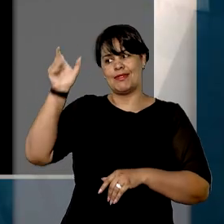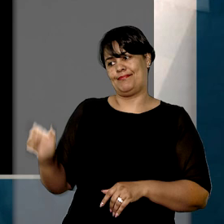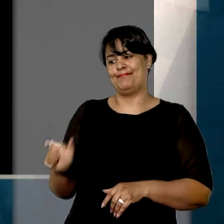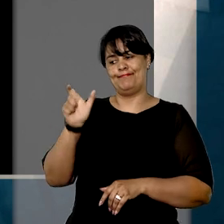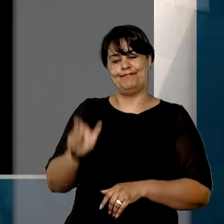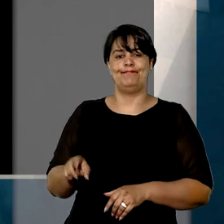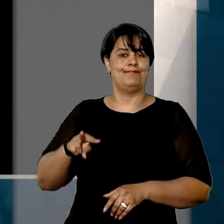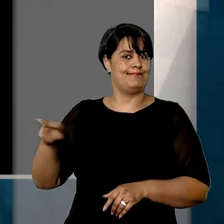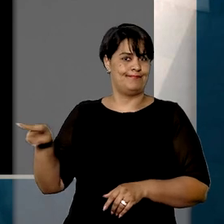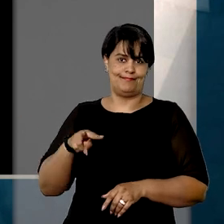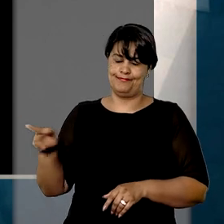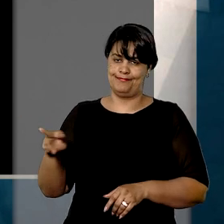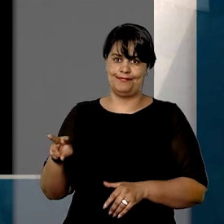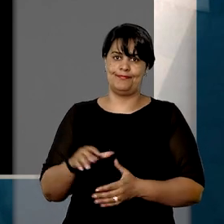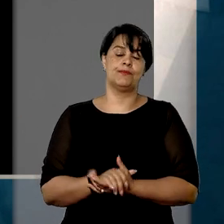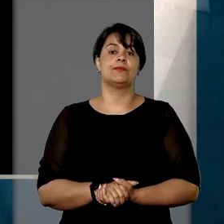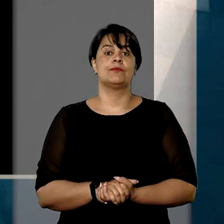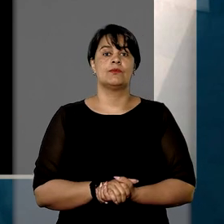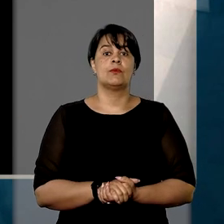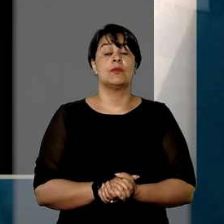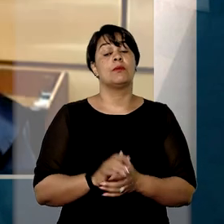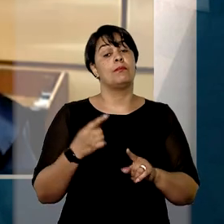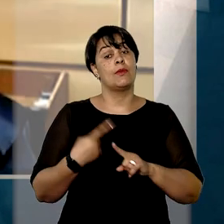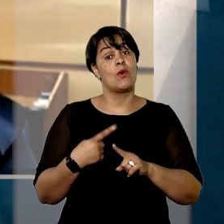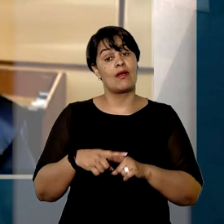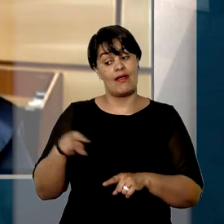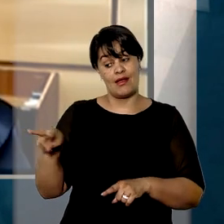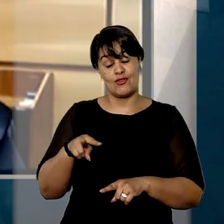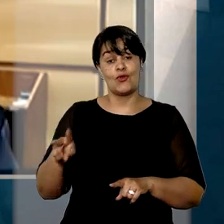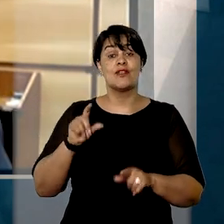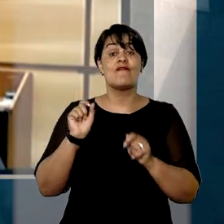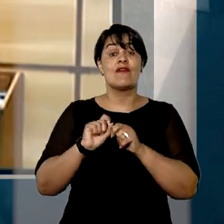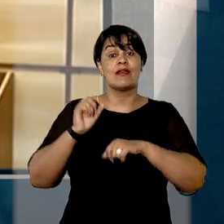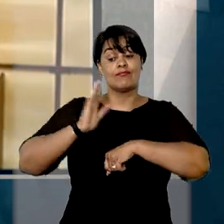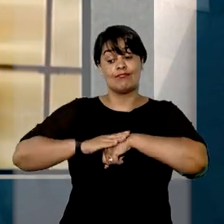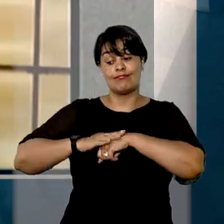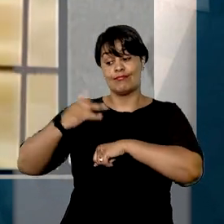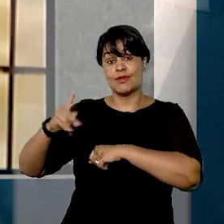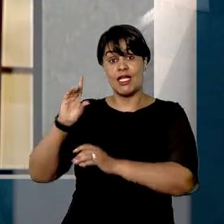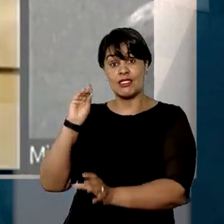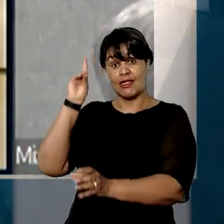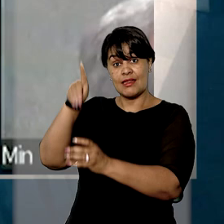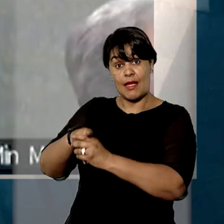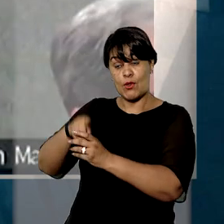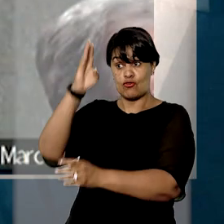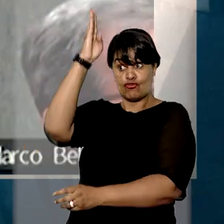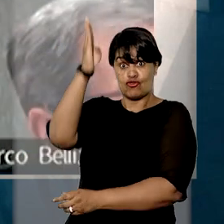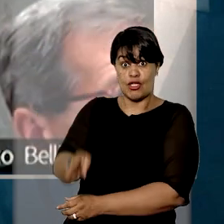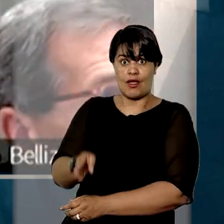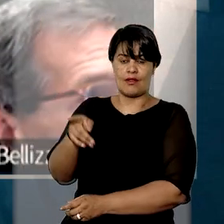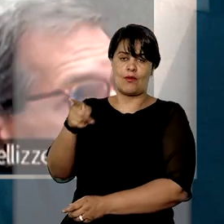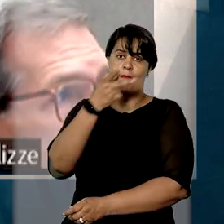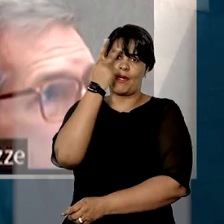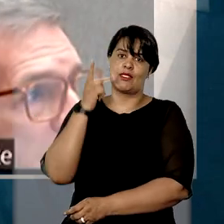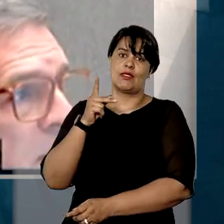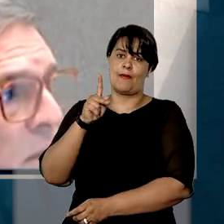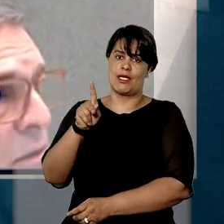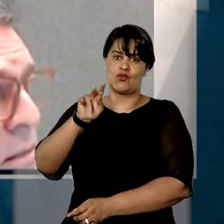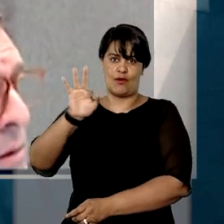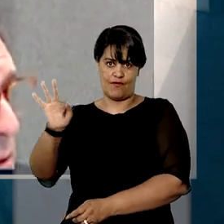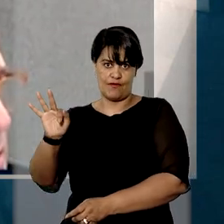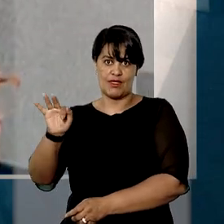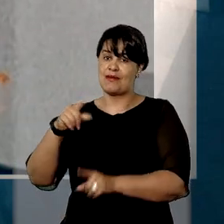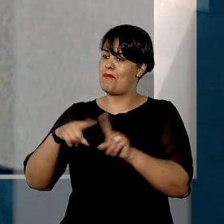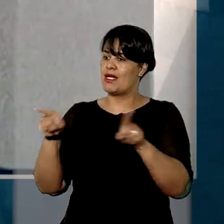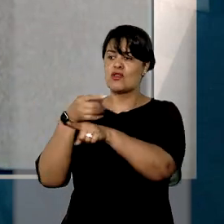culpa exclusiva da vítima e de terceiros, porque os recorrentes efetuaram o depósito de parte do valor na conta de uma